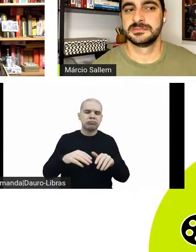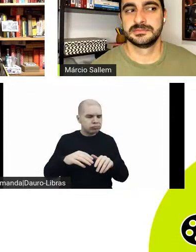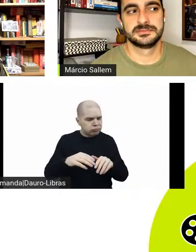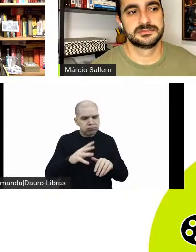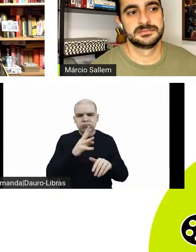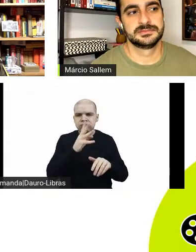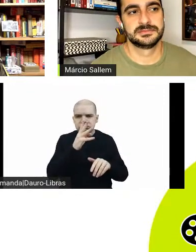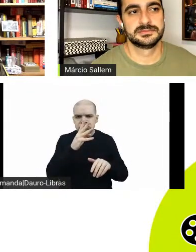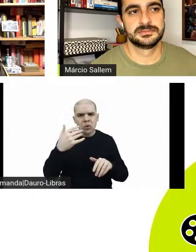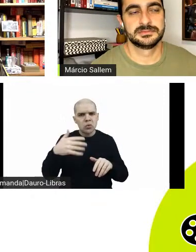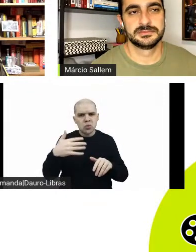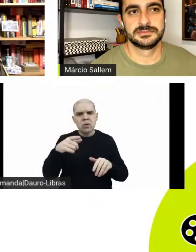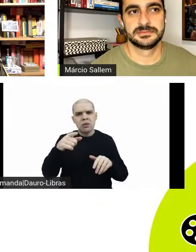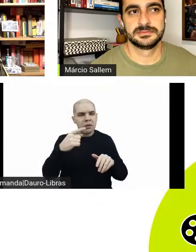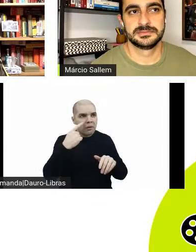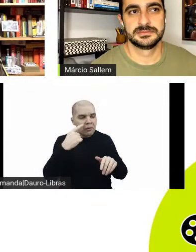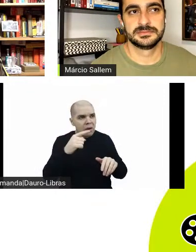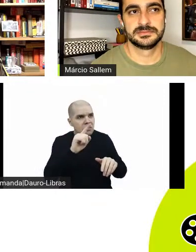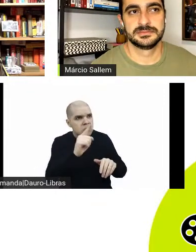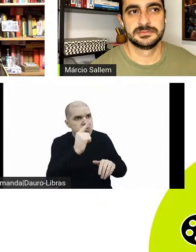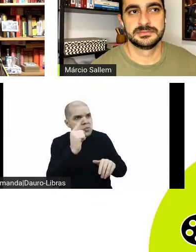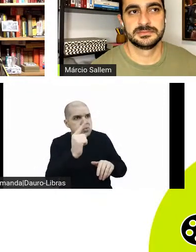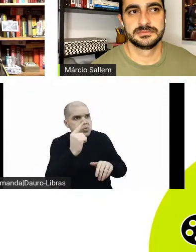saída bem bacana.